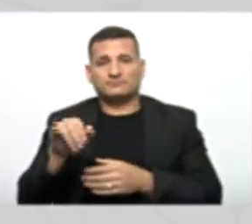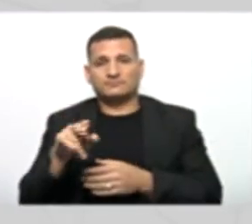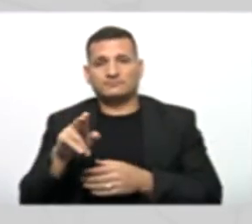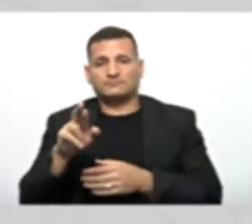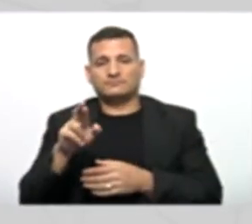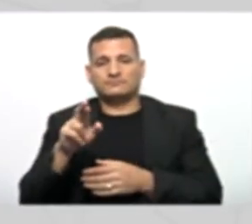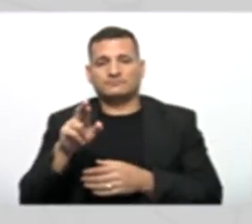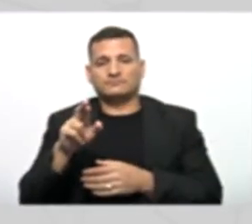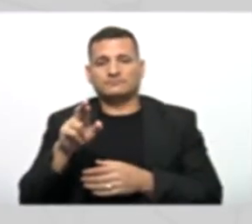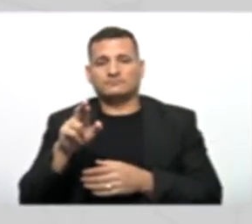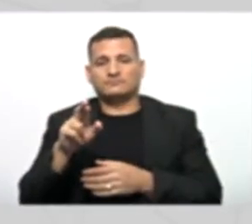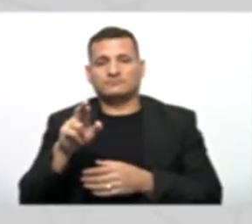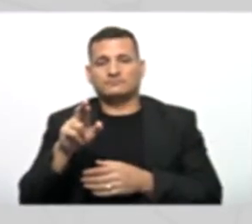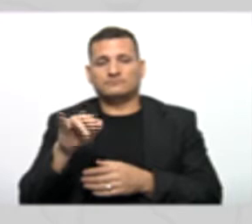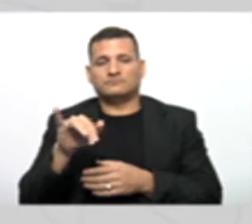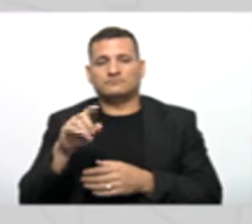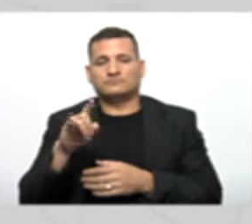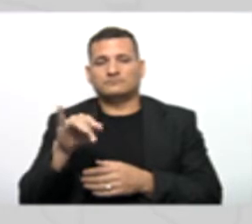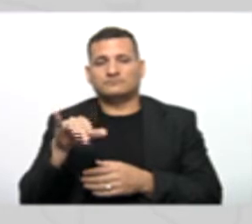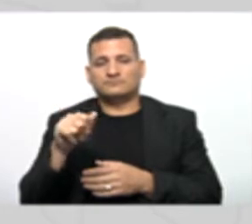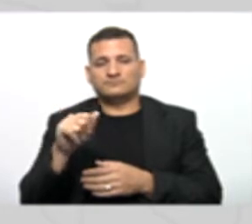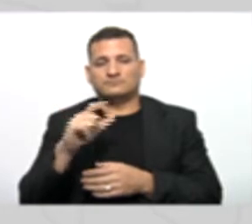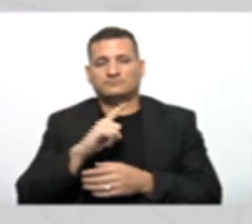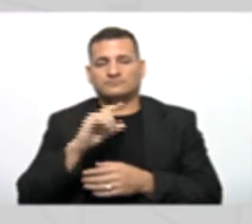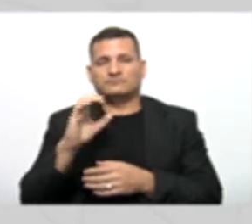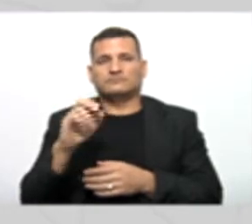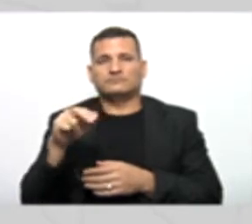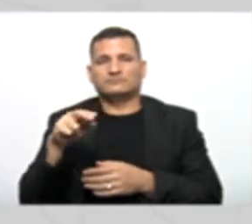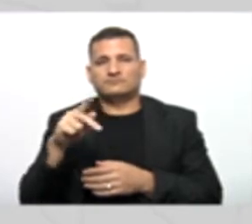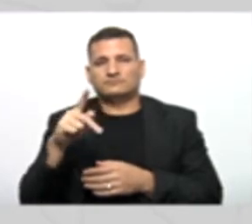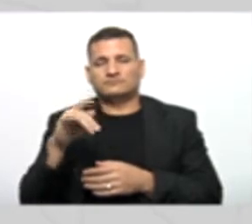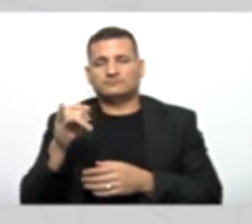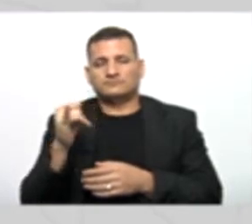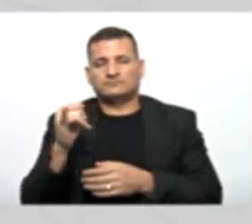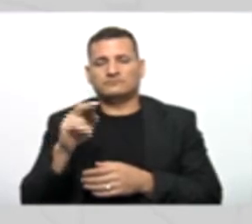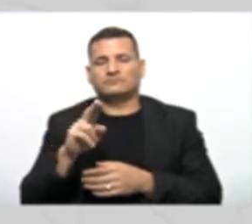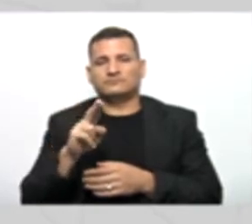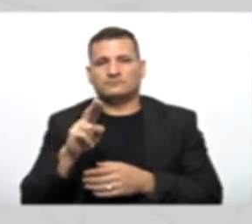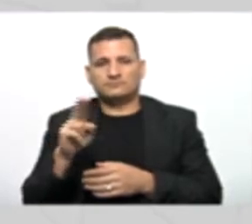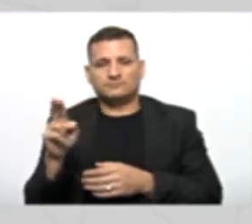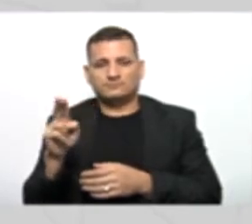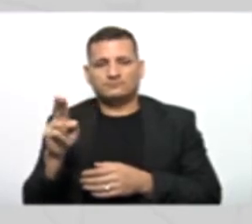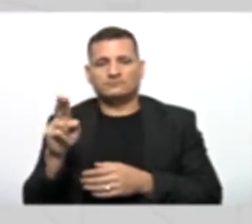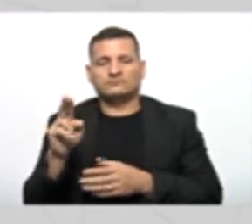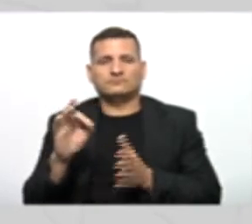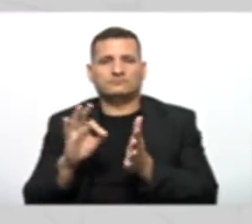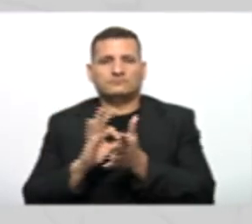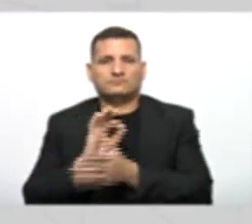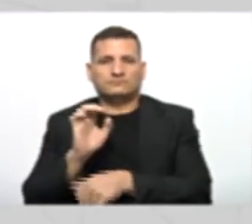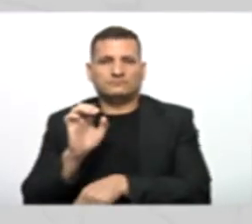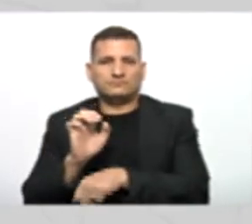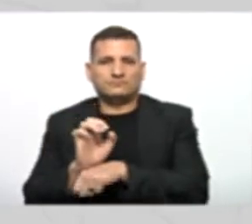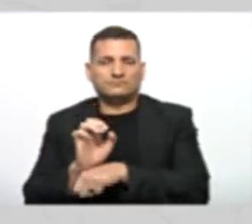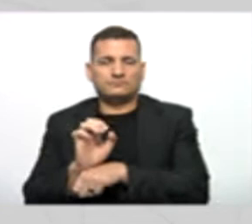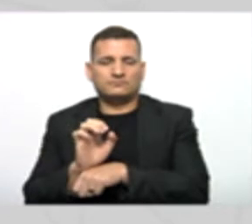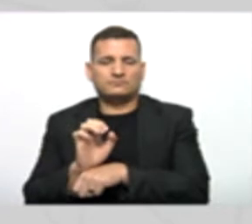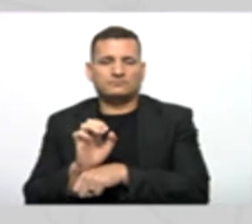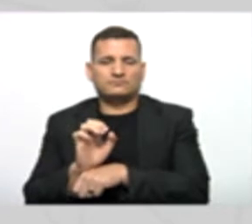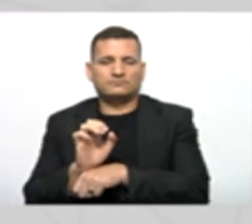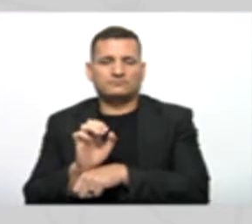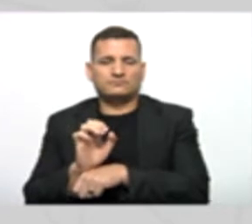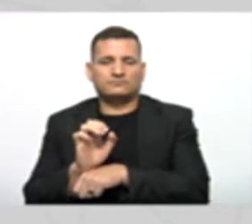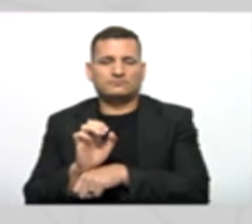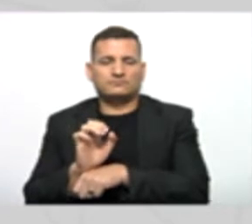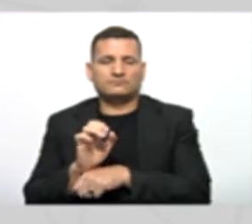endereço e telefone. Mas também vai ter CNPJ, nome fantasia e inscrição estadual. Diferindo